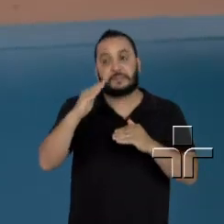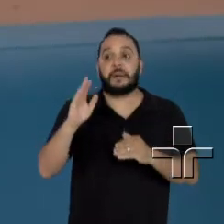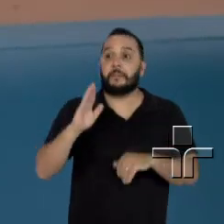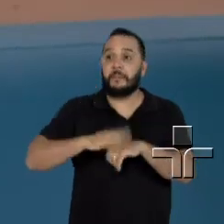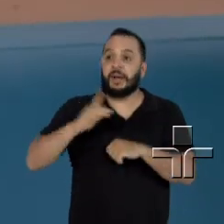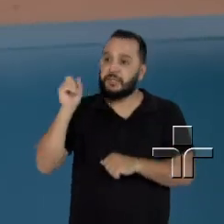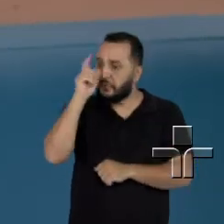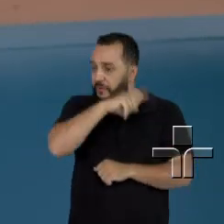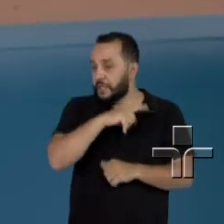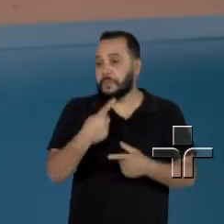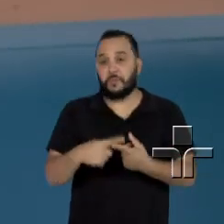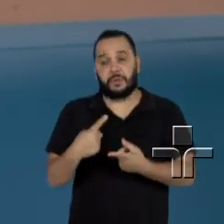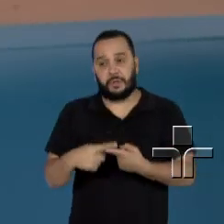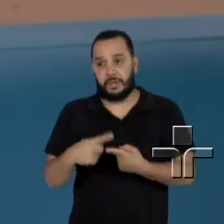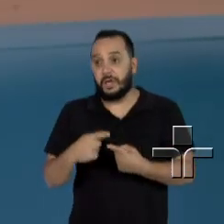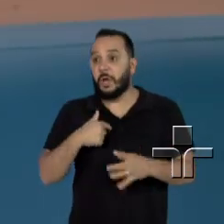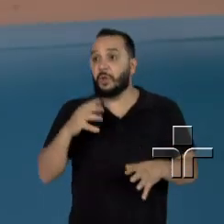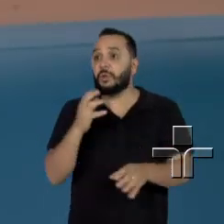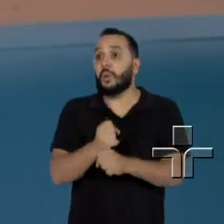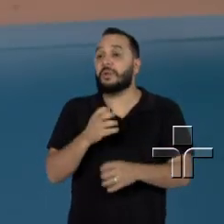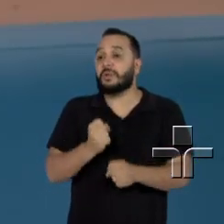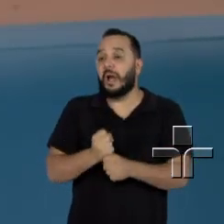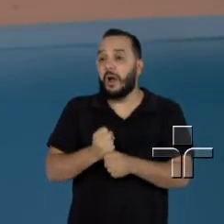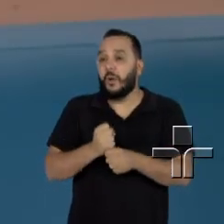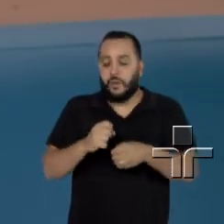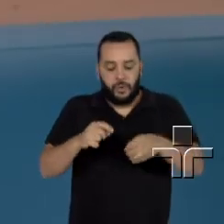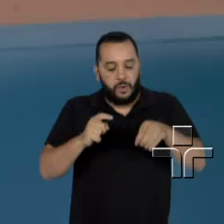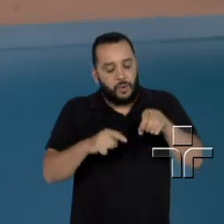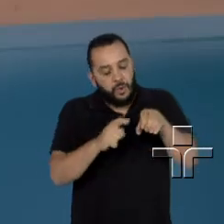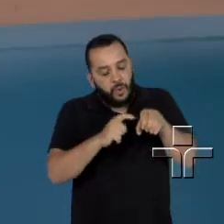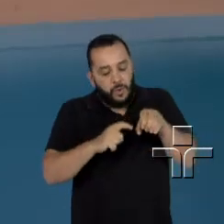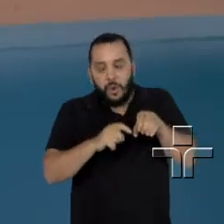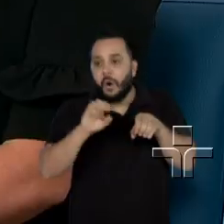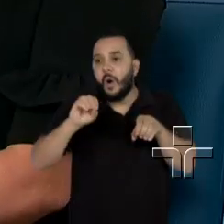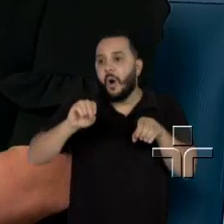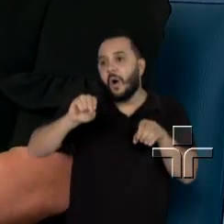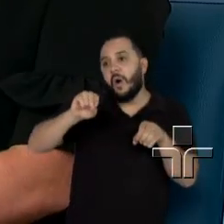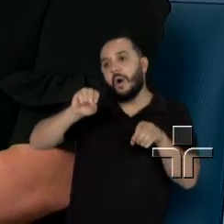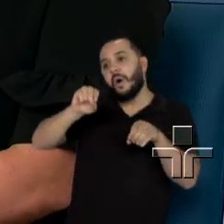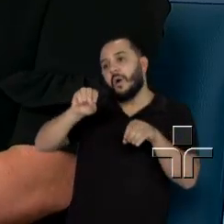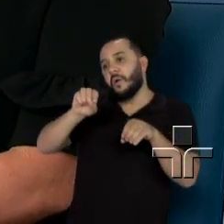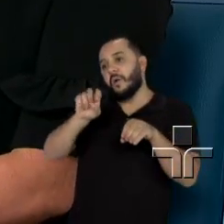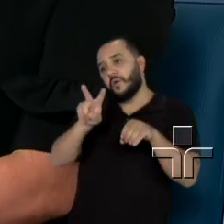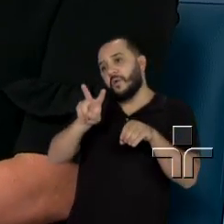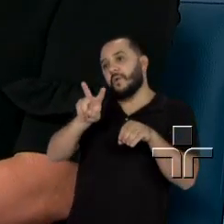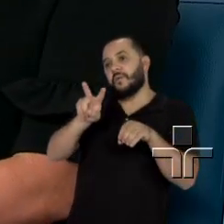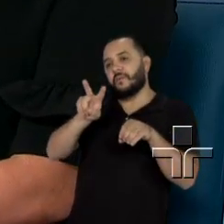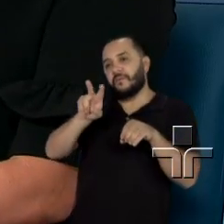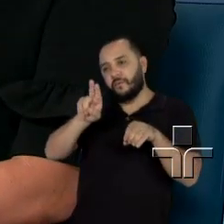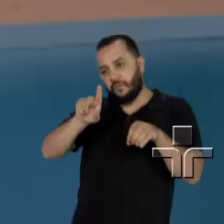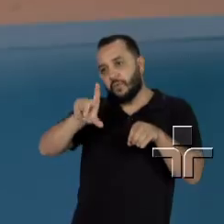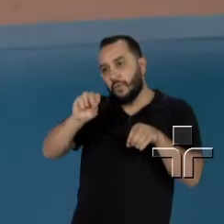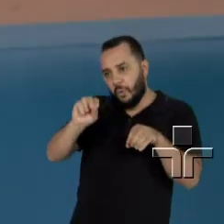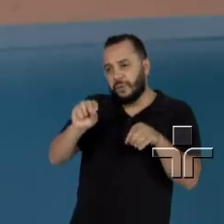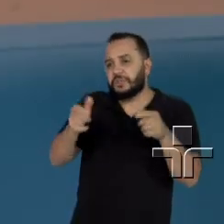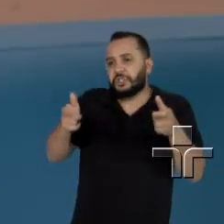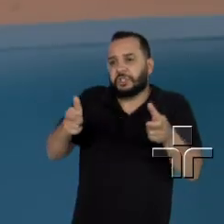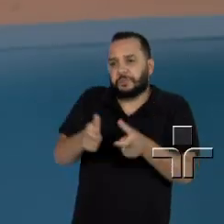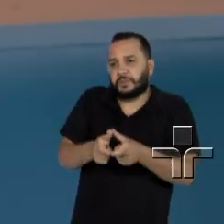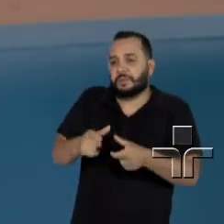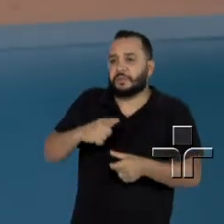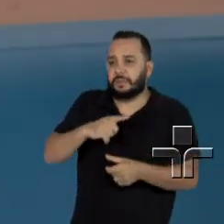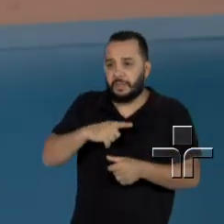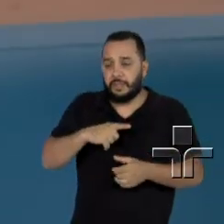diminuição da quantidade, mas principalmente pela qualidade do óvulo. A paciente de 50 anos, ela tem uma